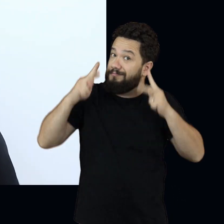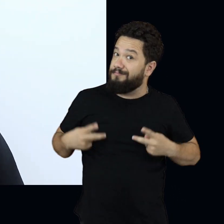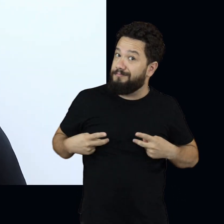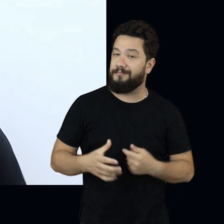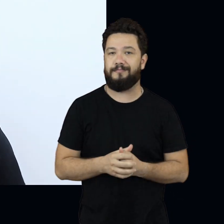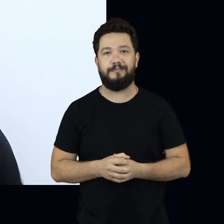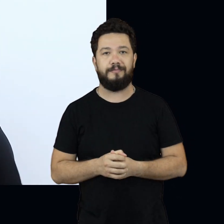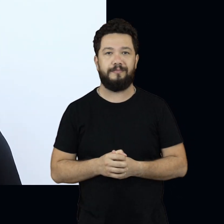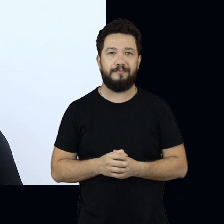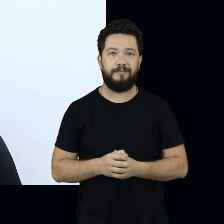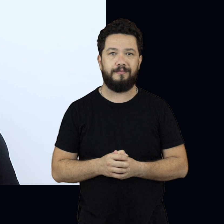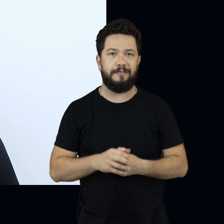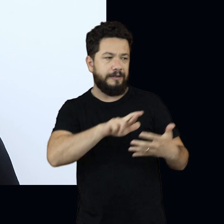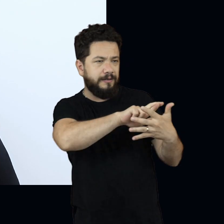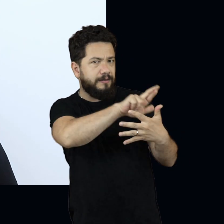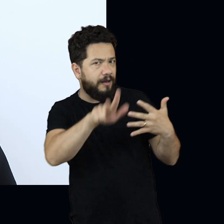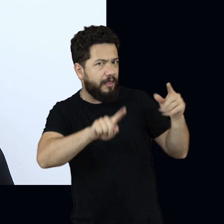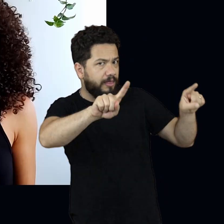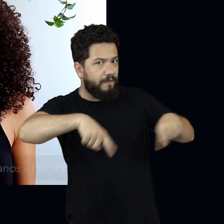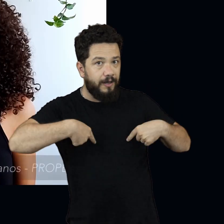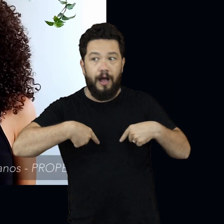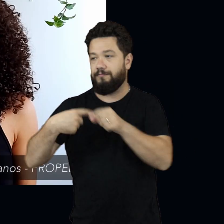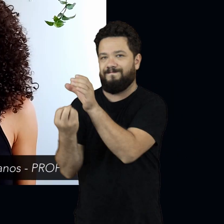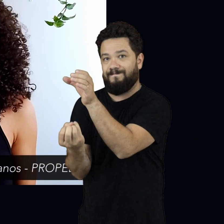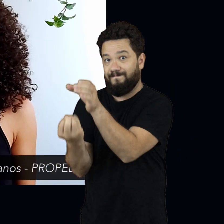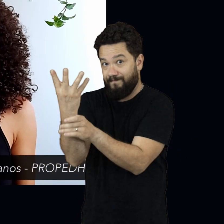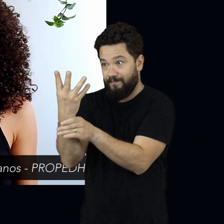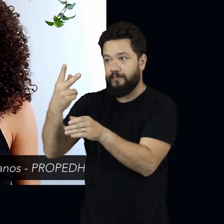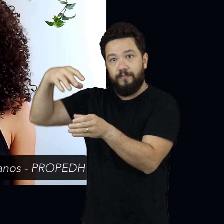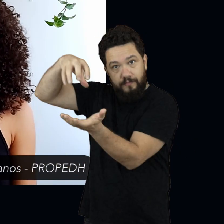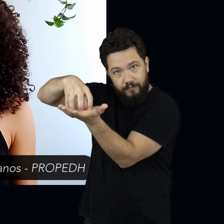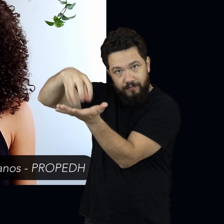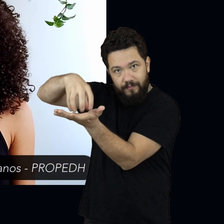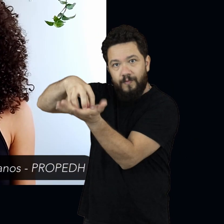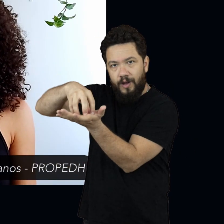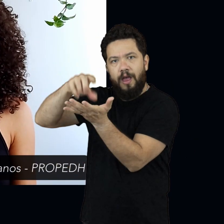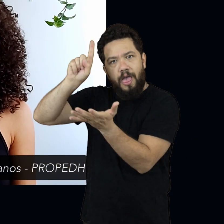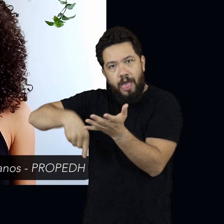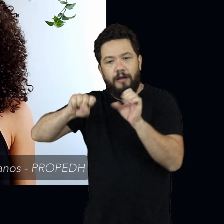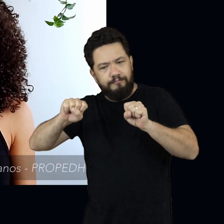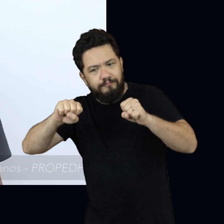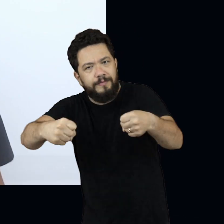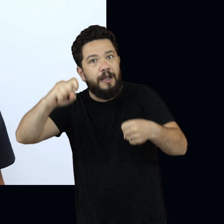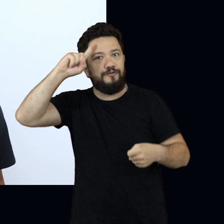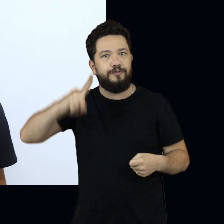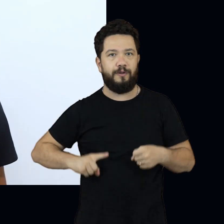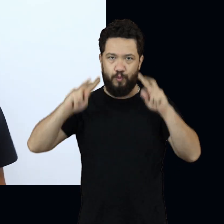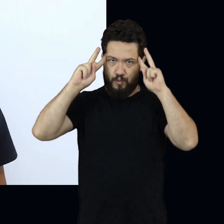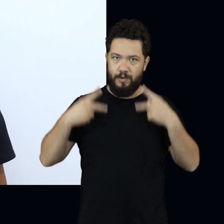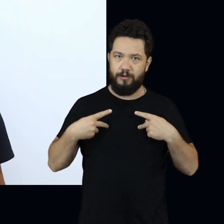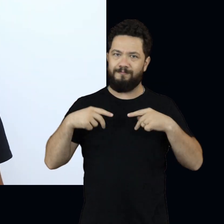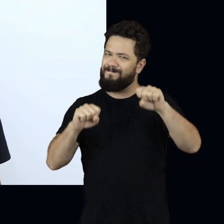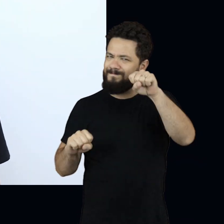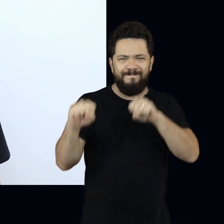Pensando nesse desafio, a UNESPAR acaba de criar a Pró-Reitoria de Políticas Estudantis e Direitos Humanos. Uma conquista